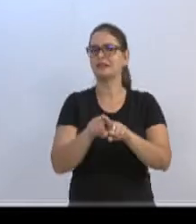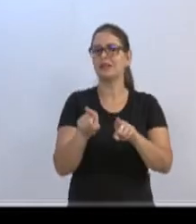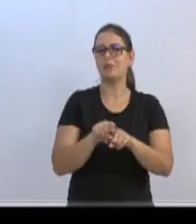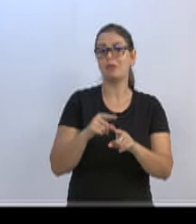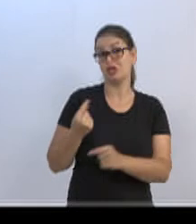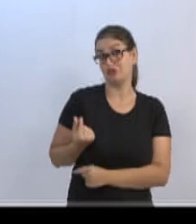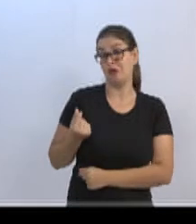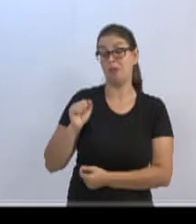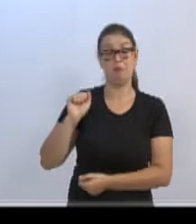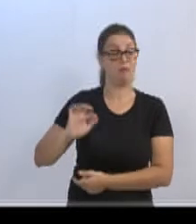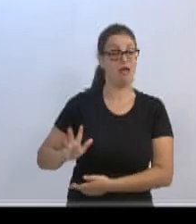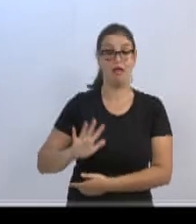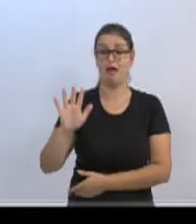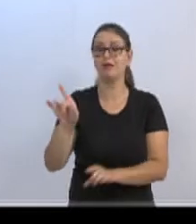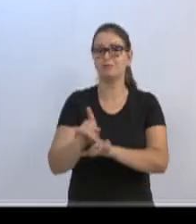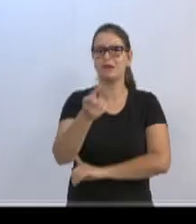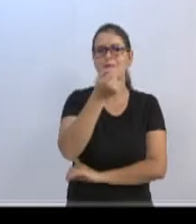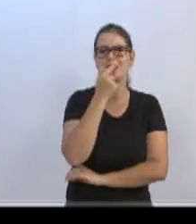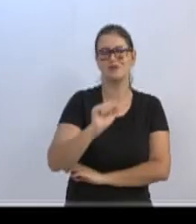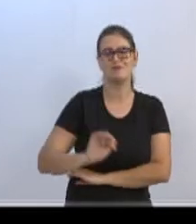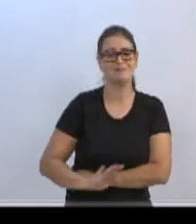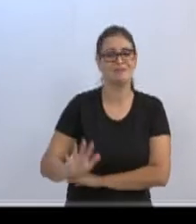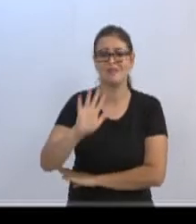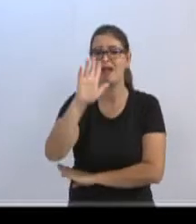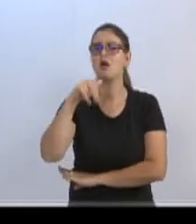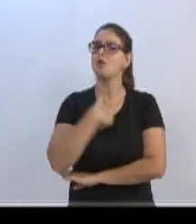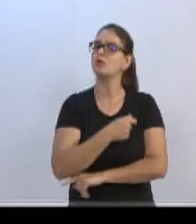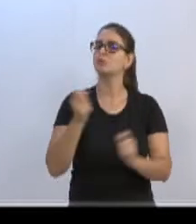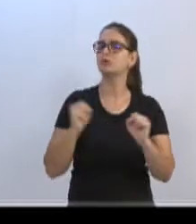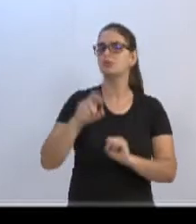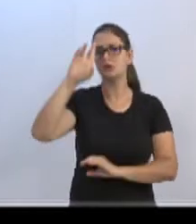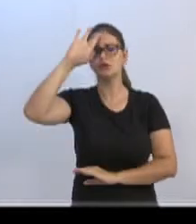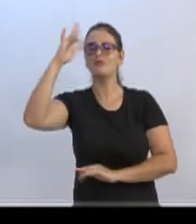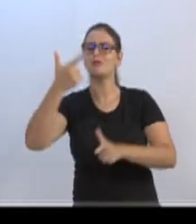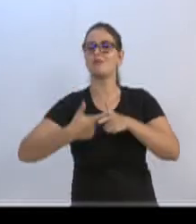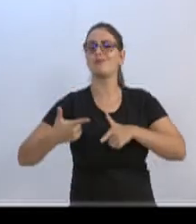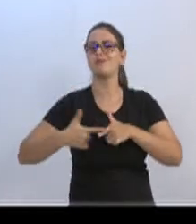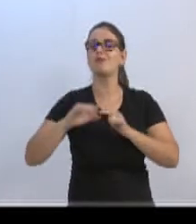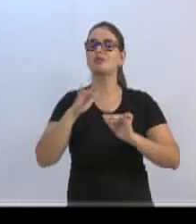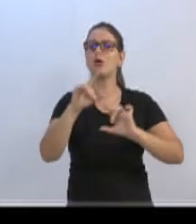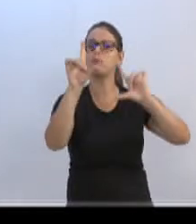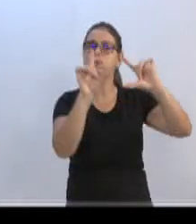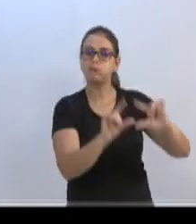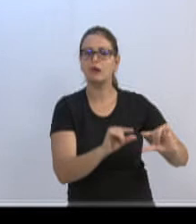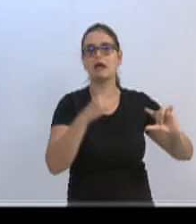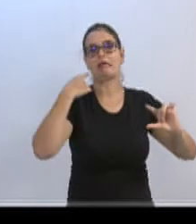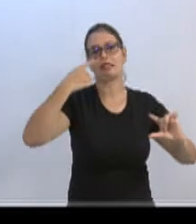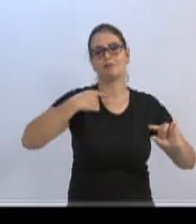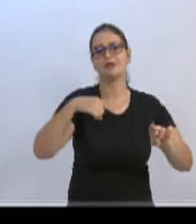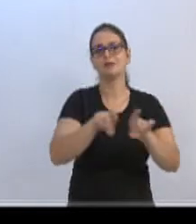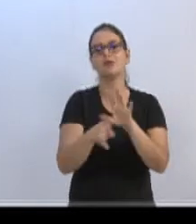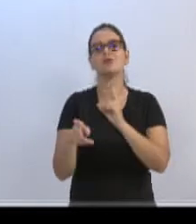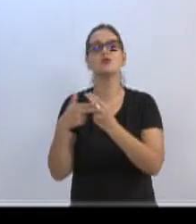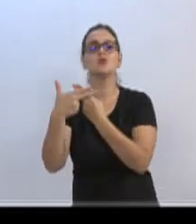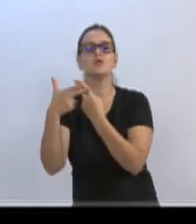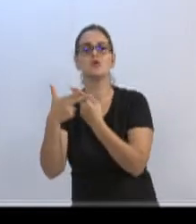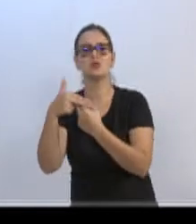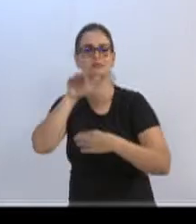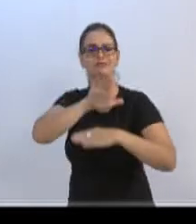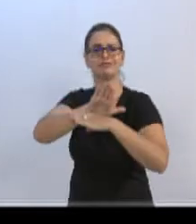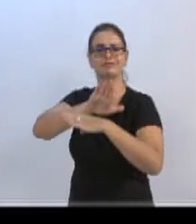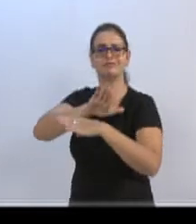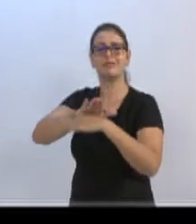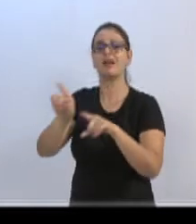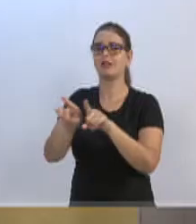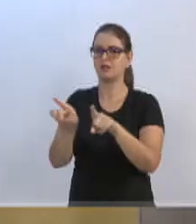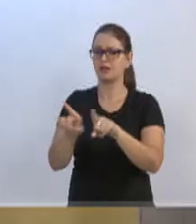custo, remédio de alto custo. E é isso que nós precisamos. Solucionar o problema do nosso SUS, certo? Da nossa cirurgia